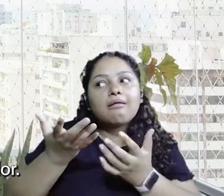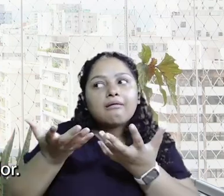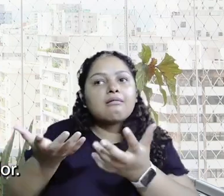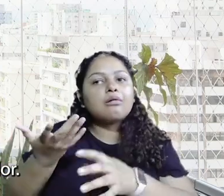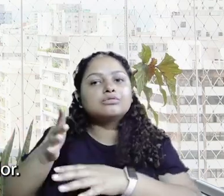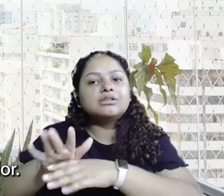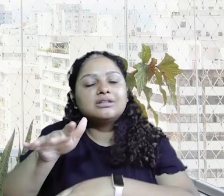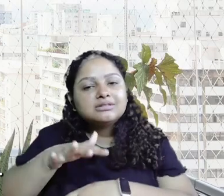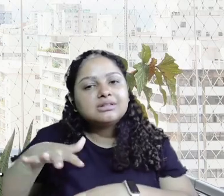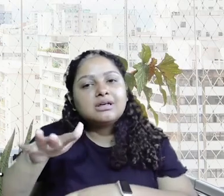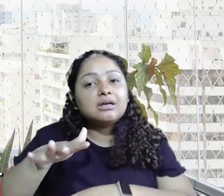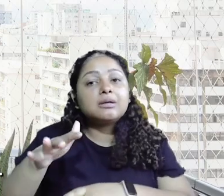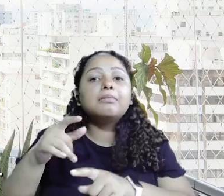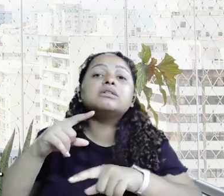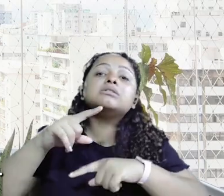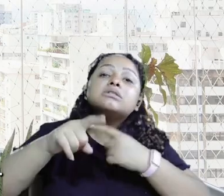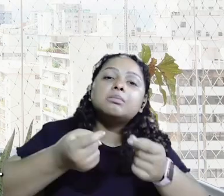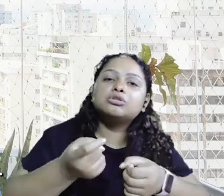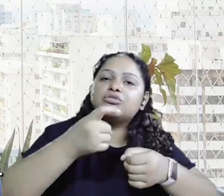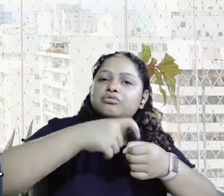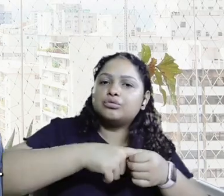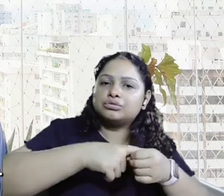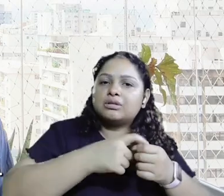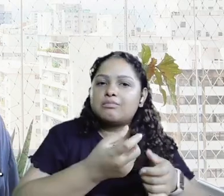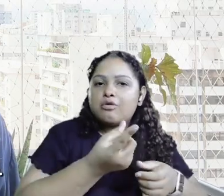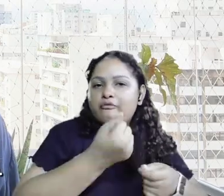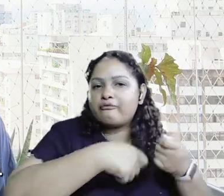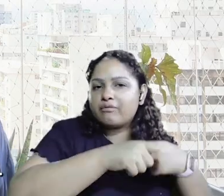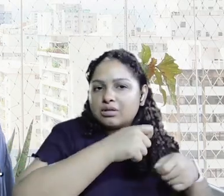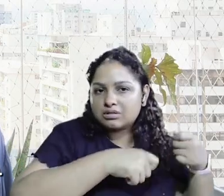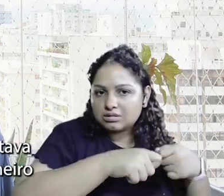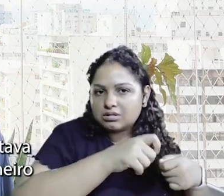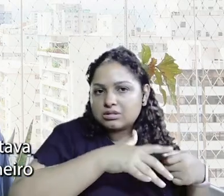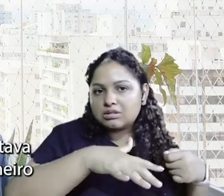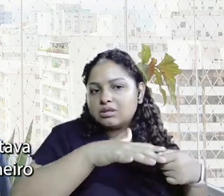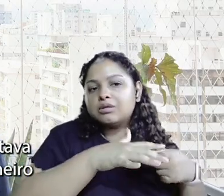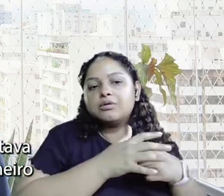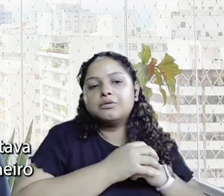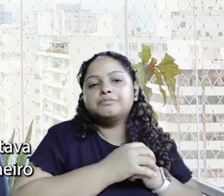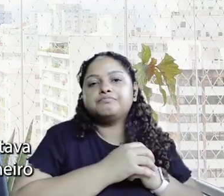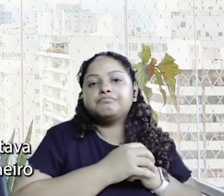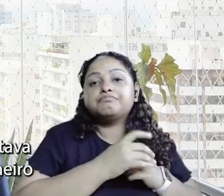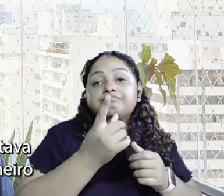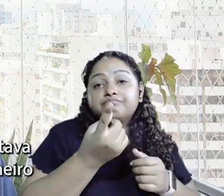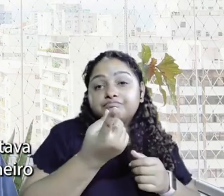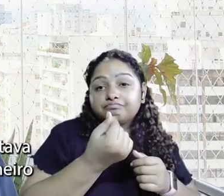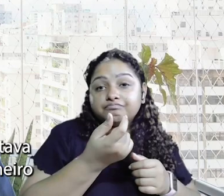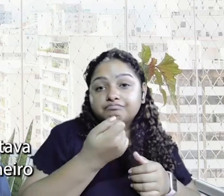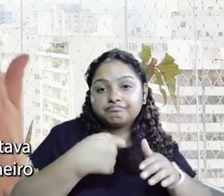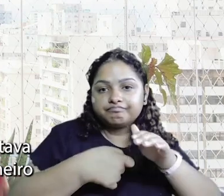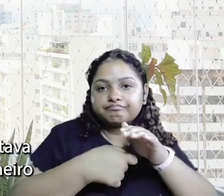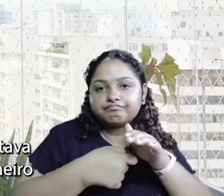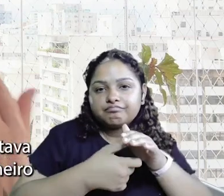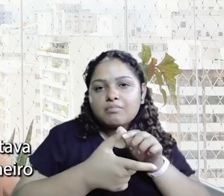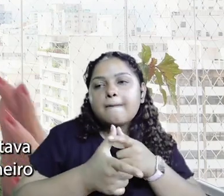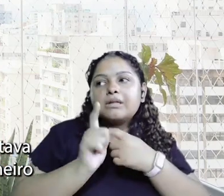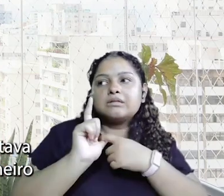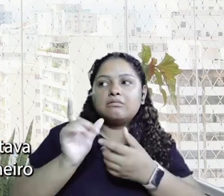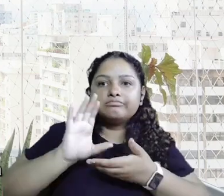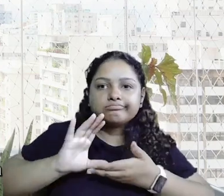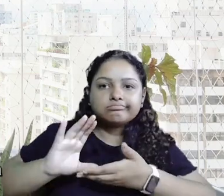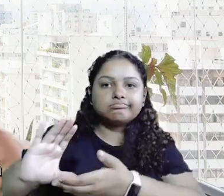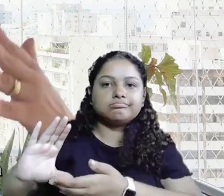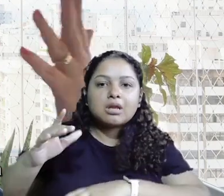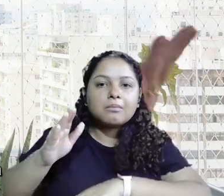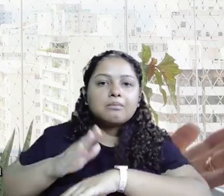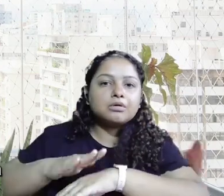ela quis atuar nessa dor. Só que depois, eu acabei voltando pro mercado financeiro, a gente atuou da forma que eu emprestava dinheiro, eu alocava um